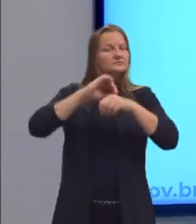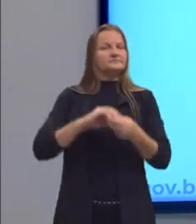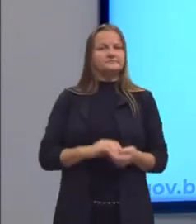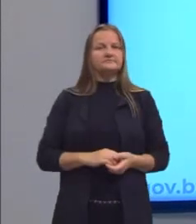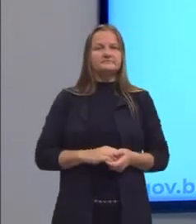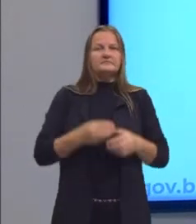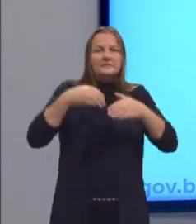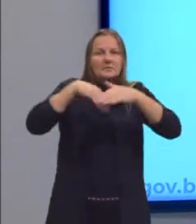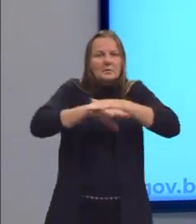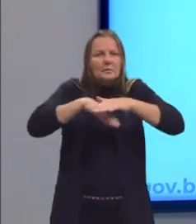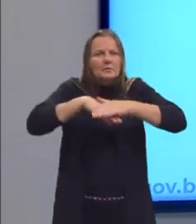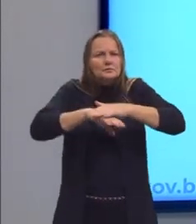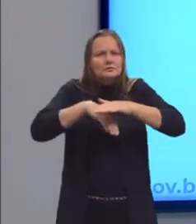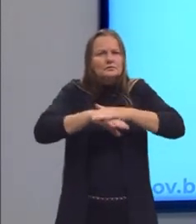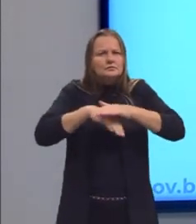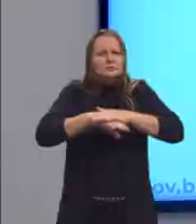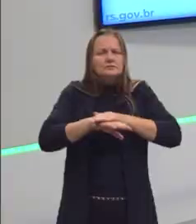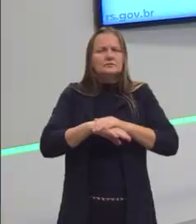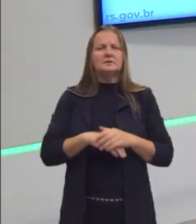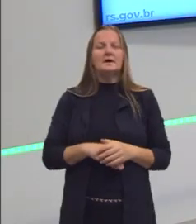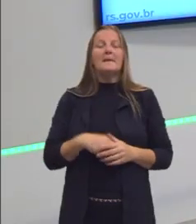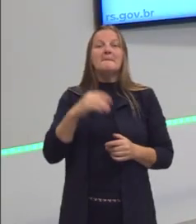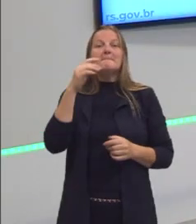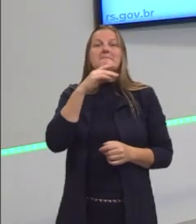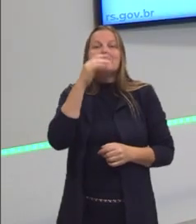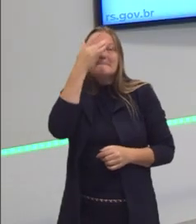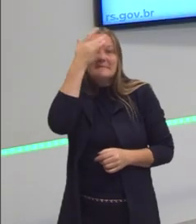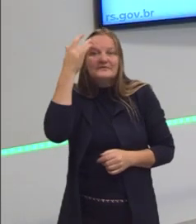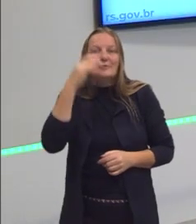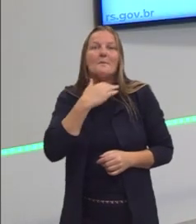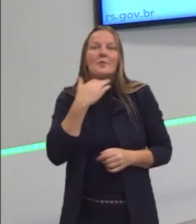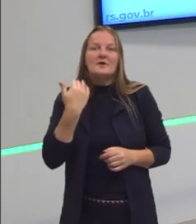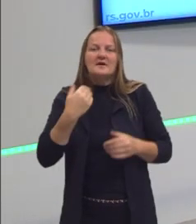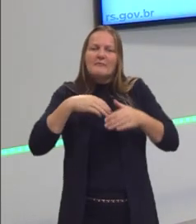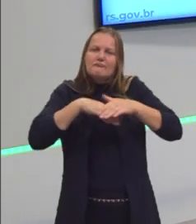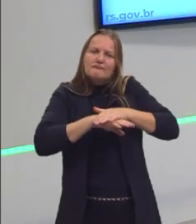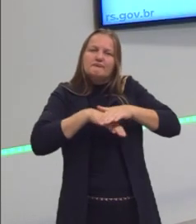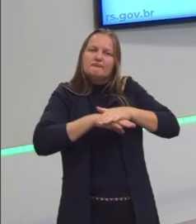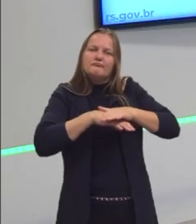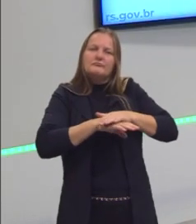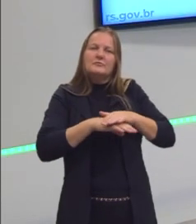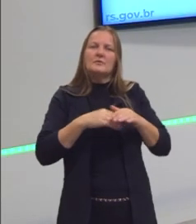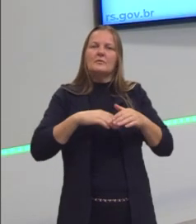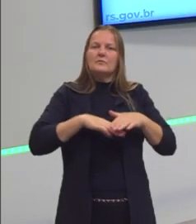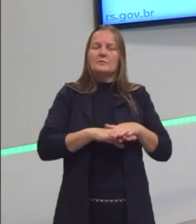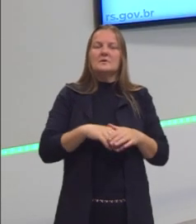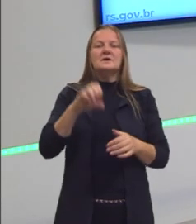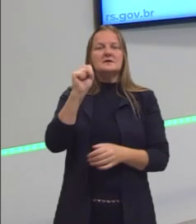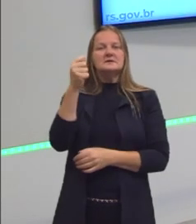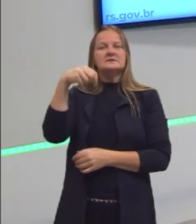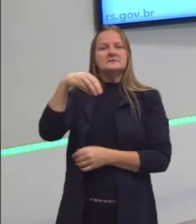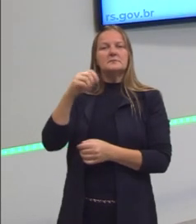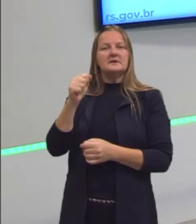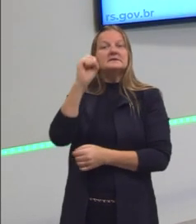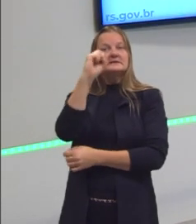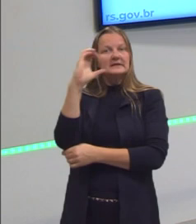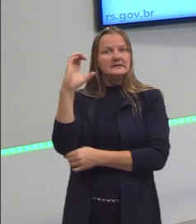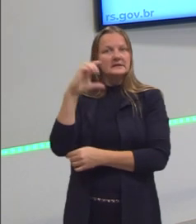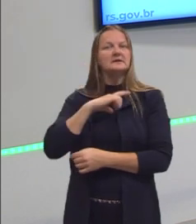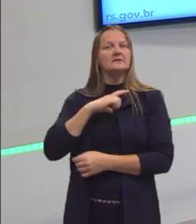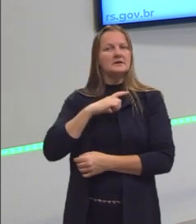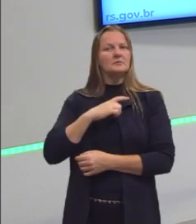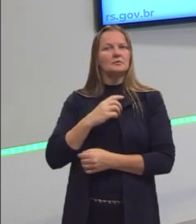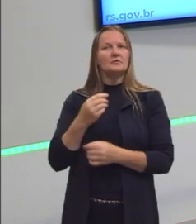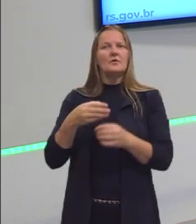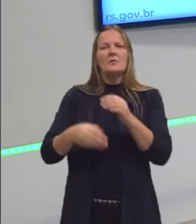enterravam os seus mortos. Tem muitos sítios arqueológicos de sambaquí em Santa Catarina. Às vezes